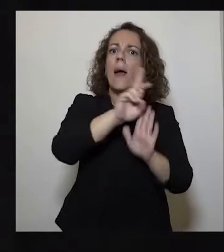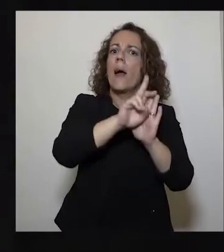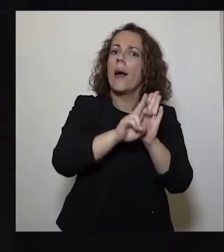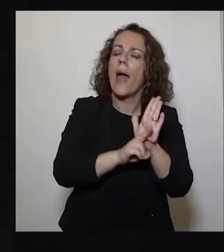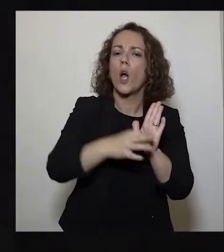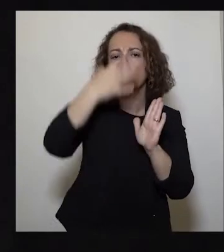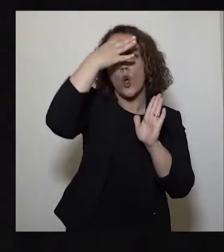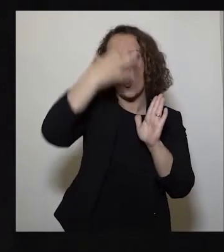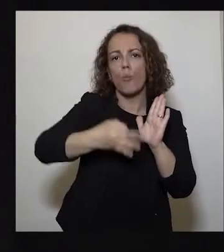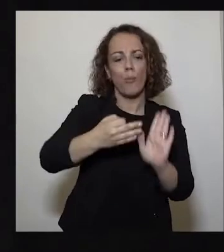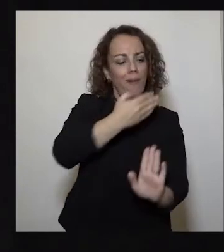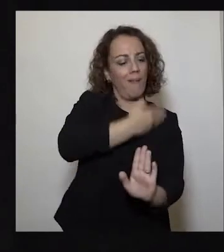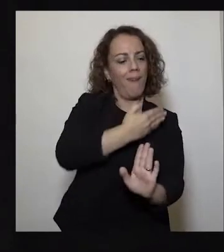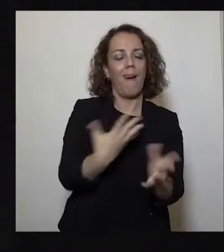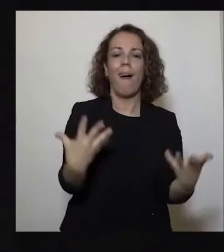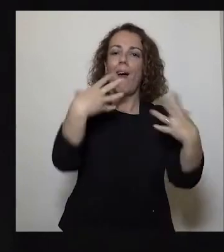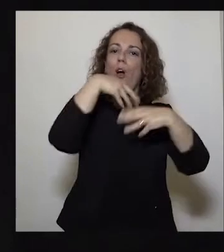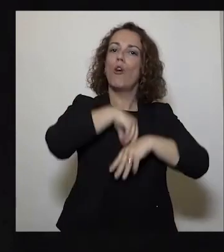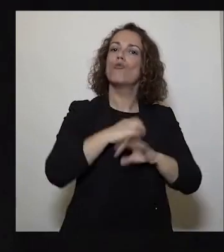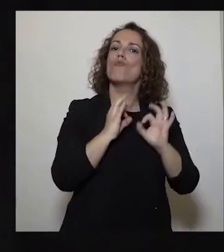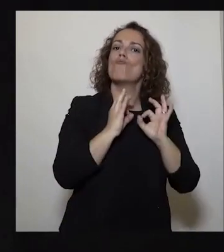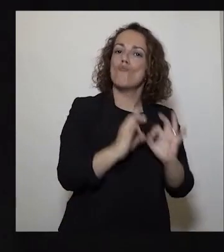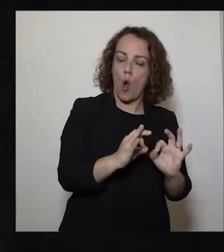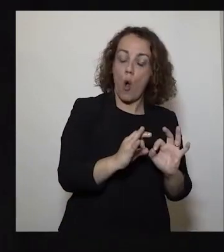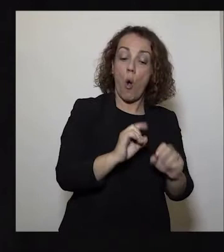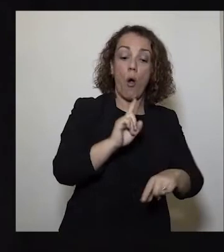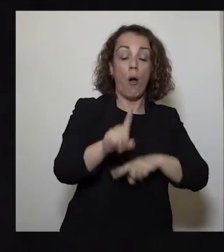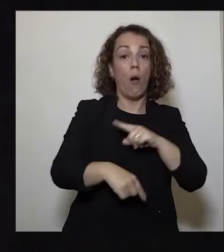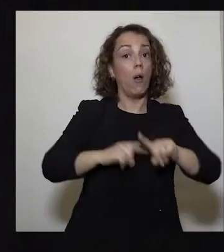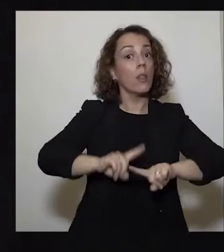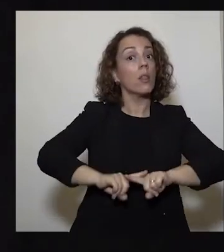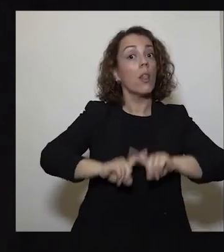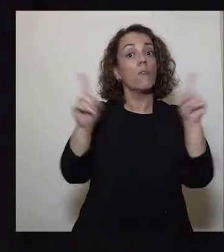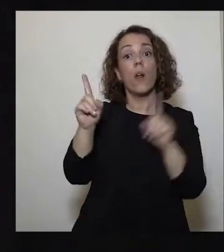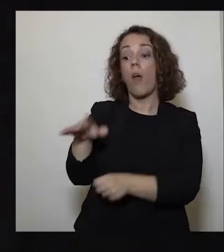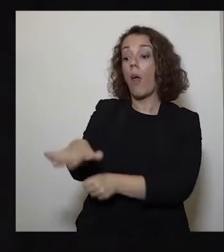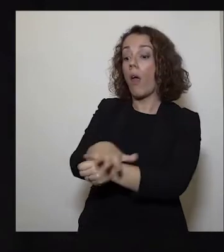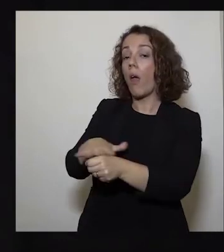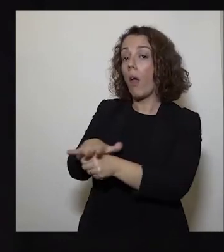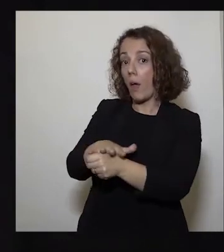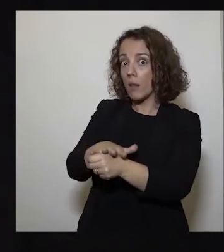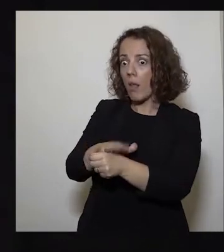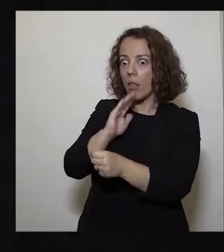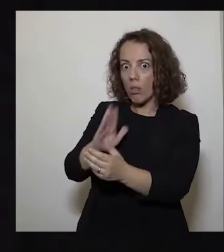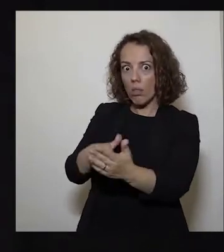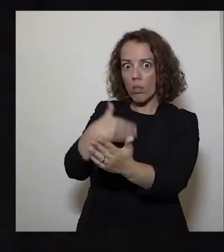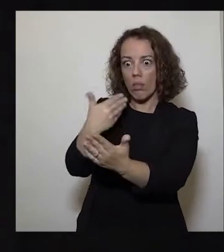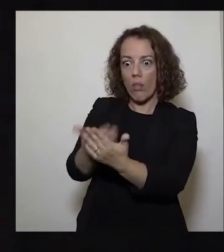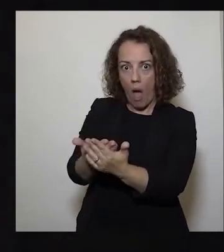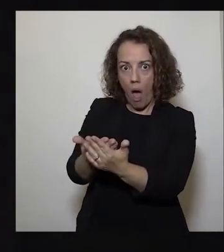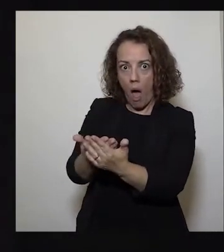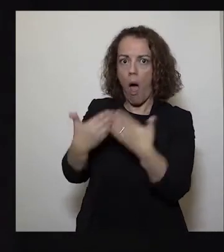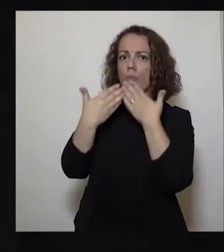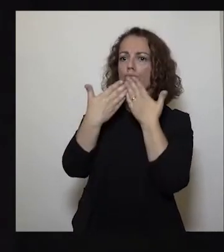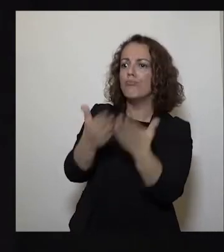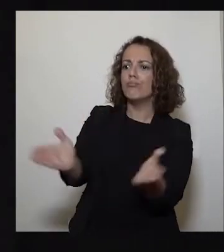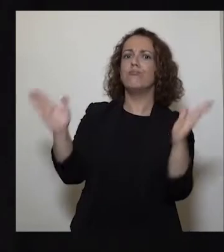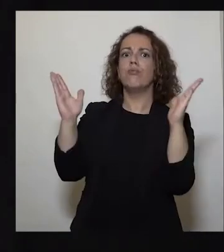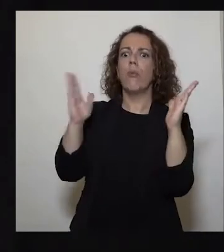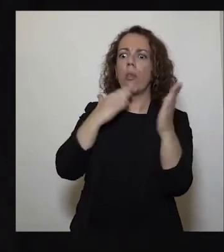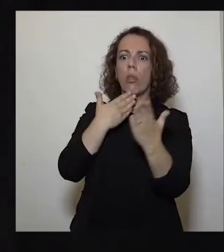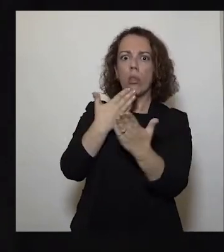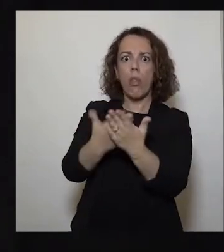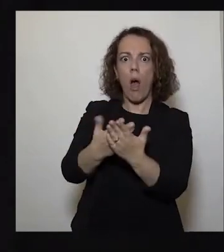comportamento já adquiridas. Outra, bem diferente, é provocar recuos e recaídas já